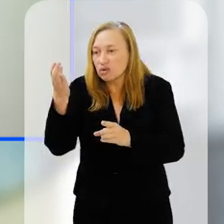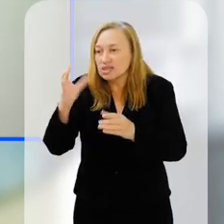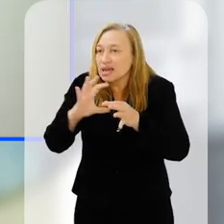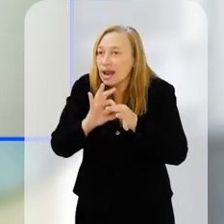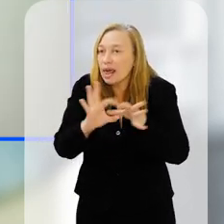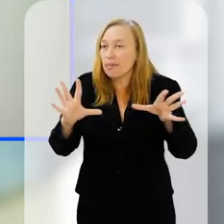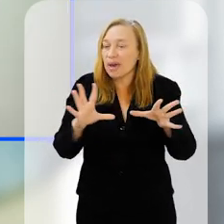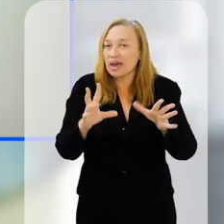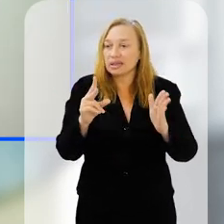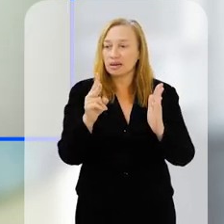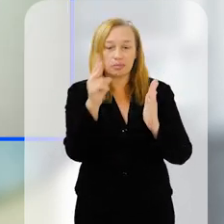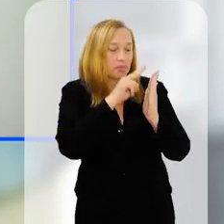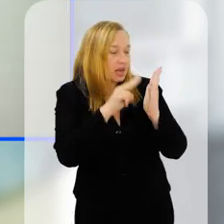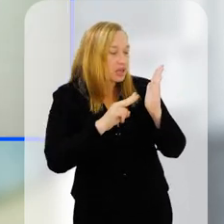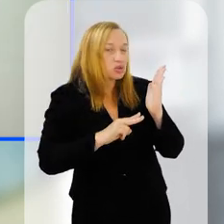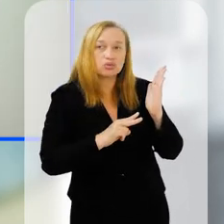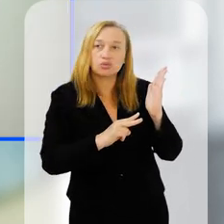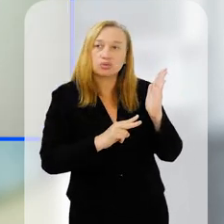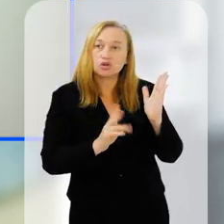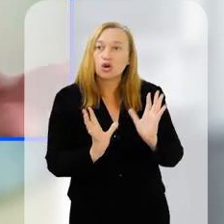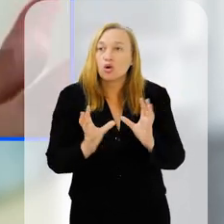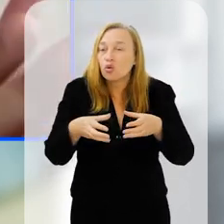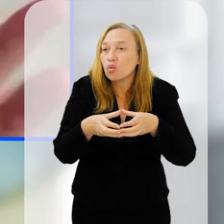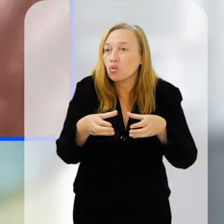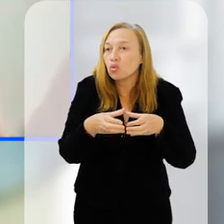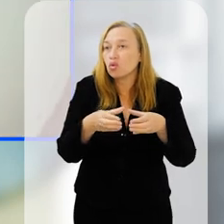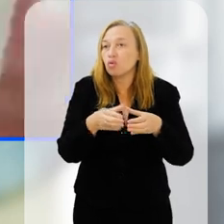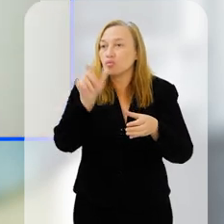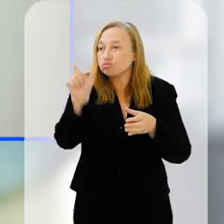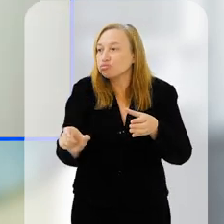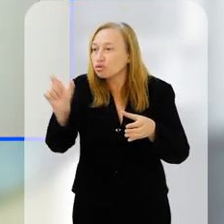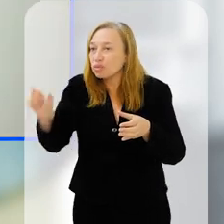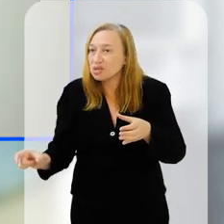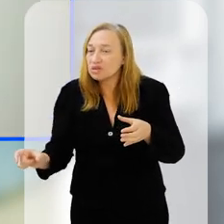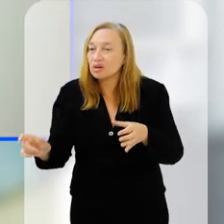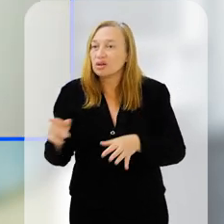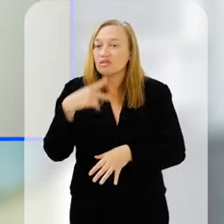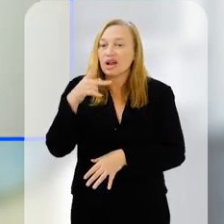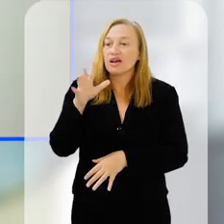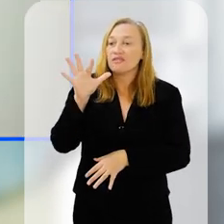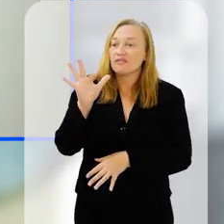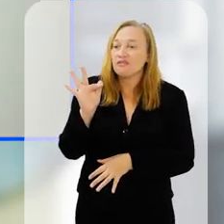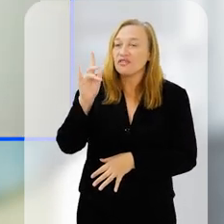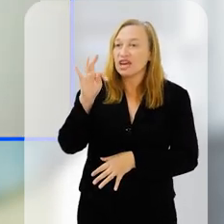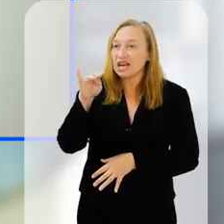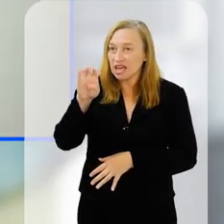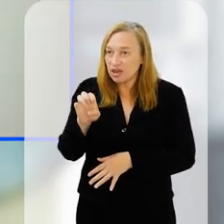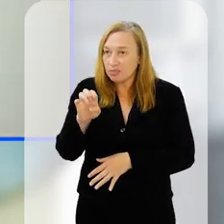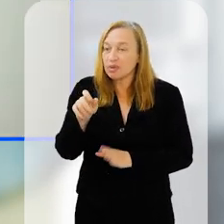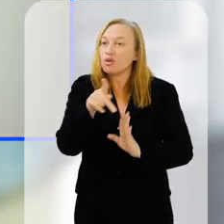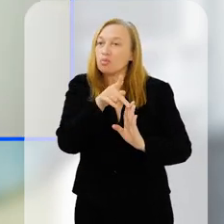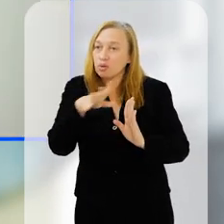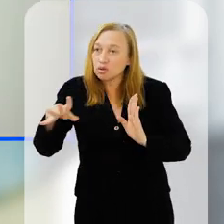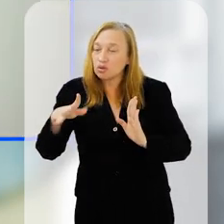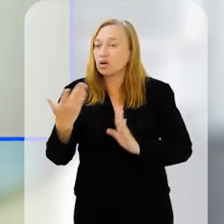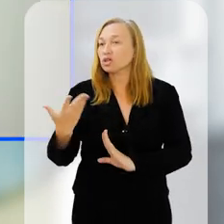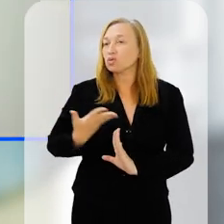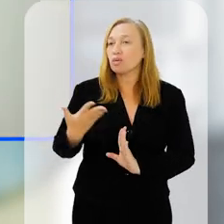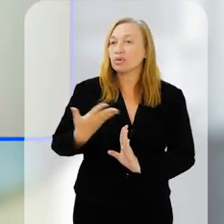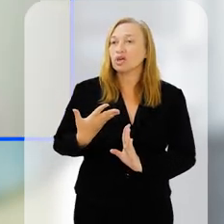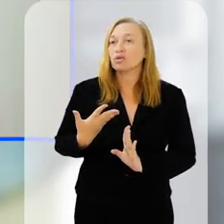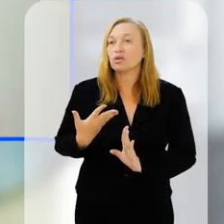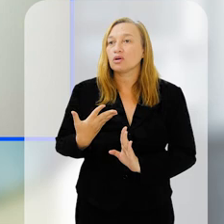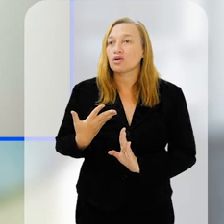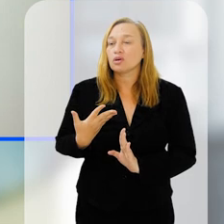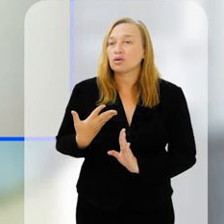destrava a leitura. Essa é uma descoberta de um grupo de pessoas, preciso mencionar também que aqui o Felipe Pegado trouxe o protocolo, um